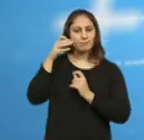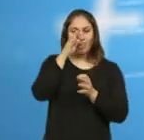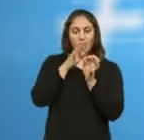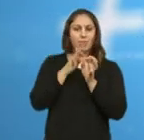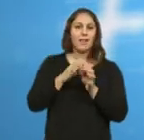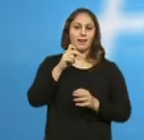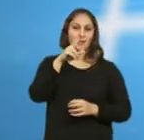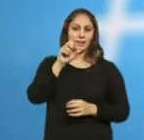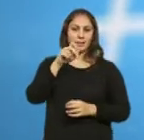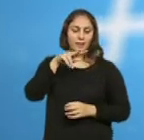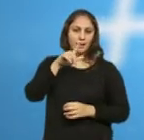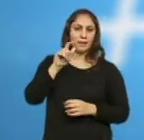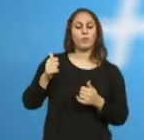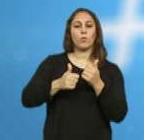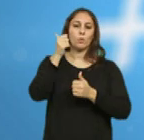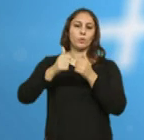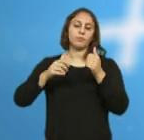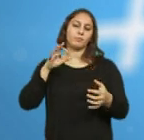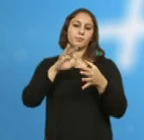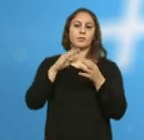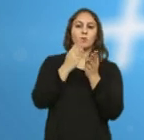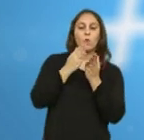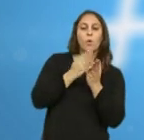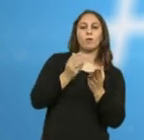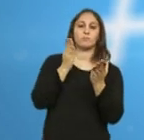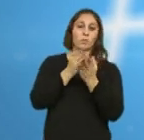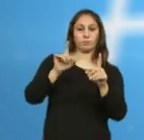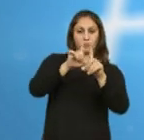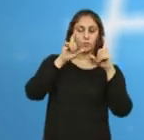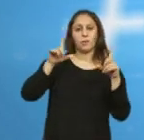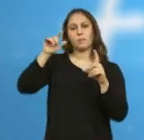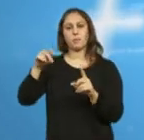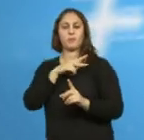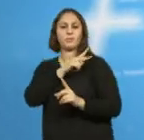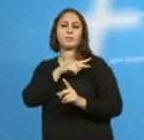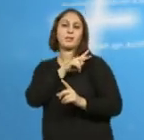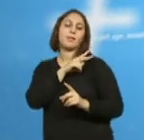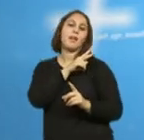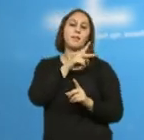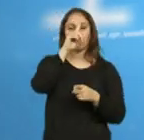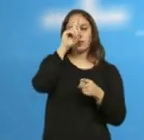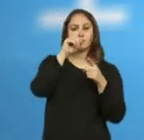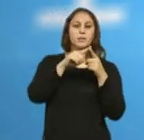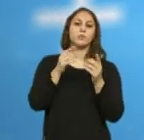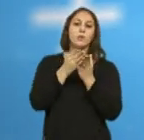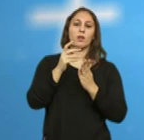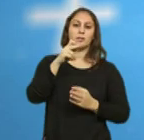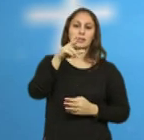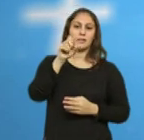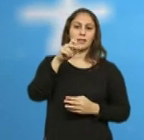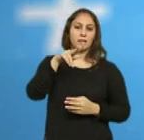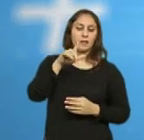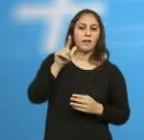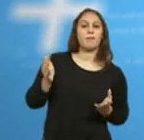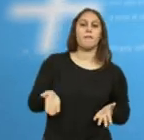de âmbito escolar que abrange o nível secundário e universitário é uma aposta do agrupamento de escolas de Arganil e tem